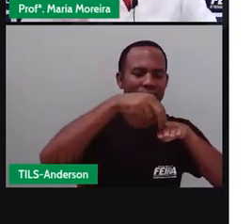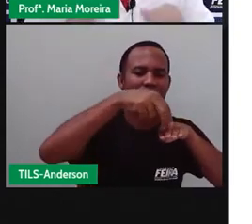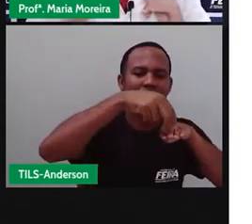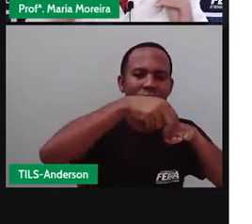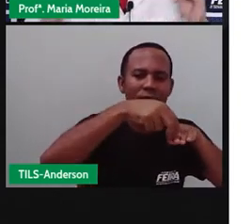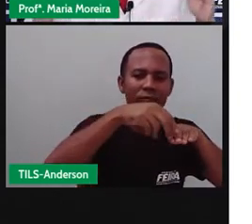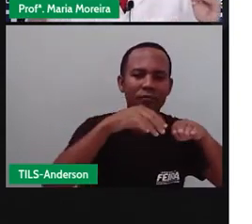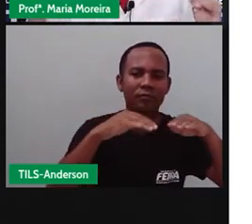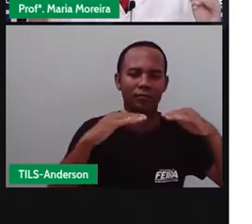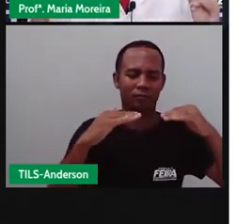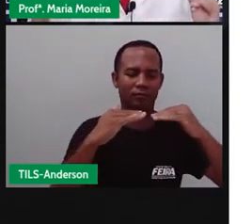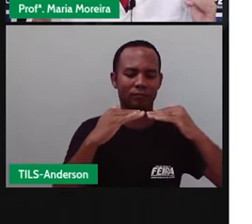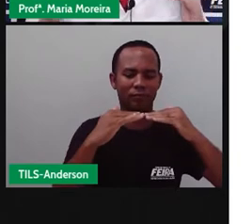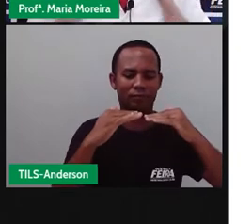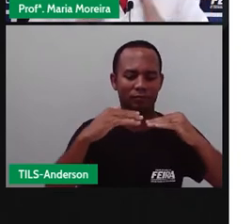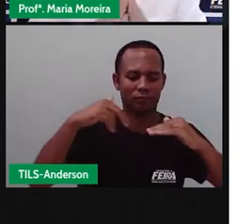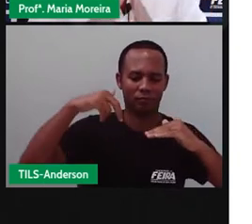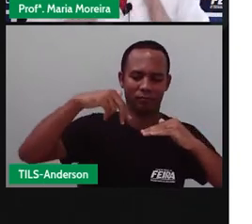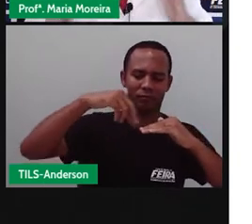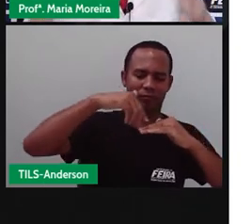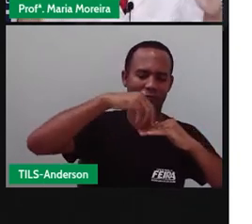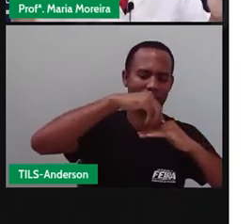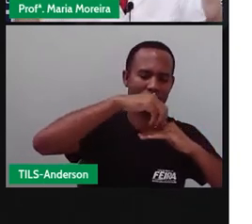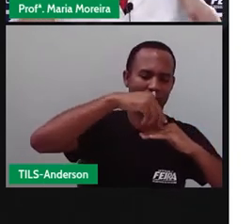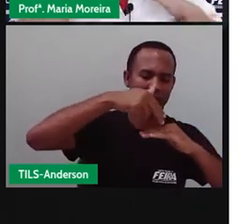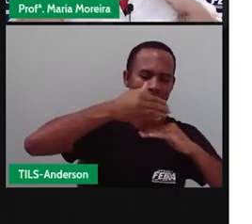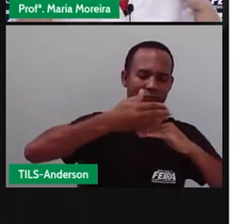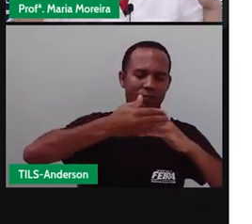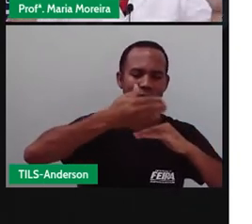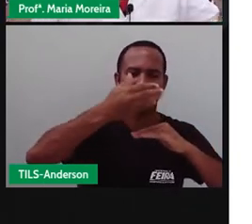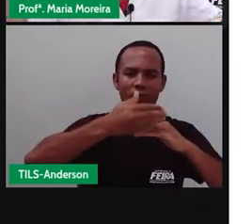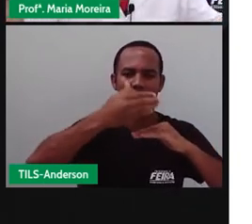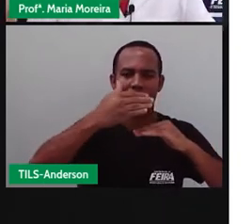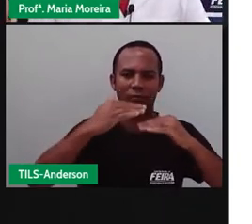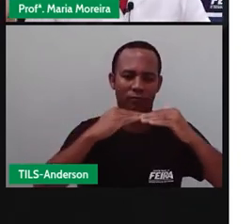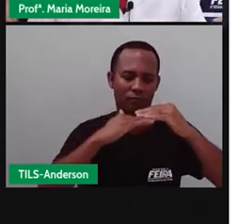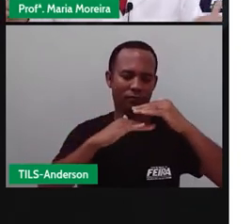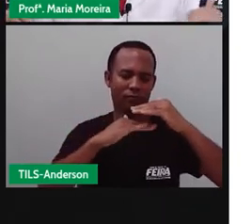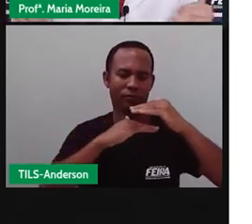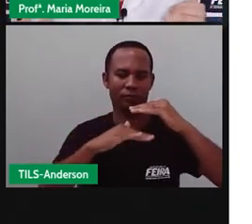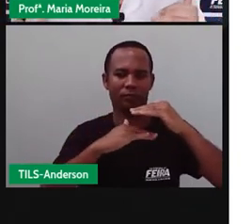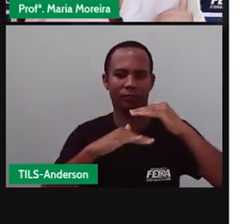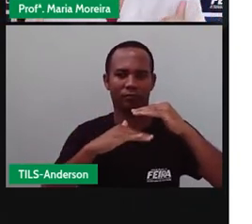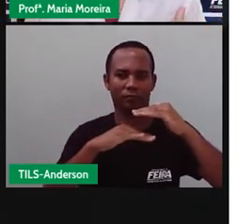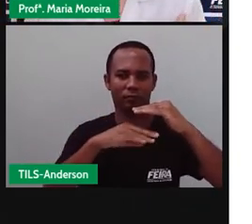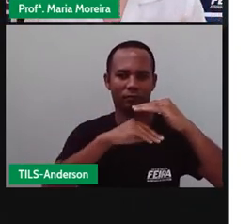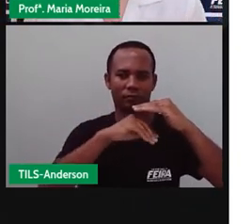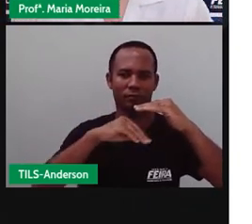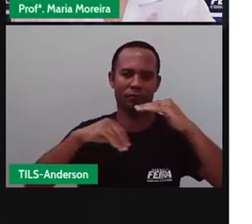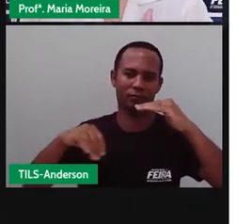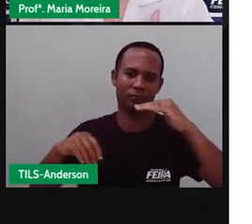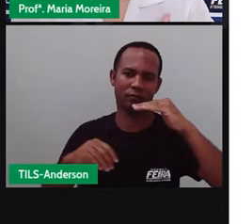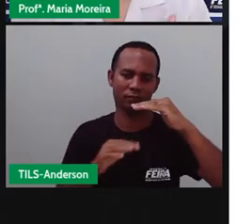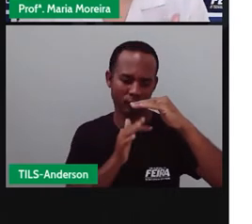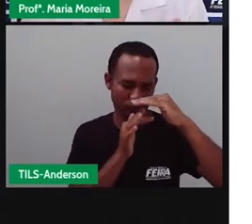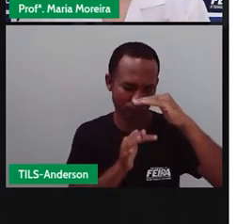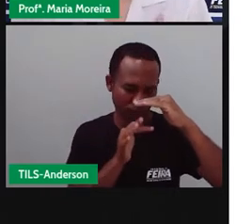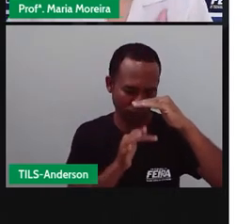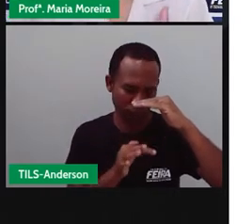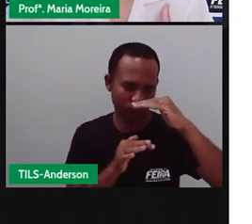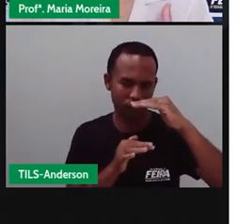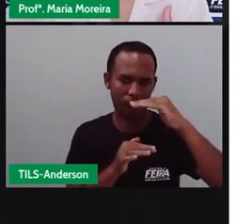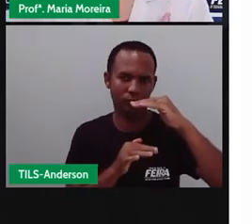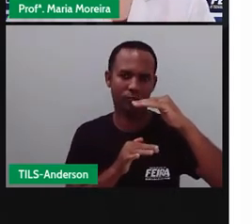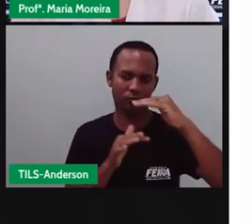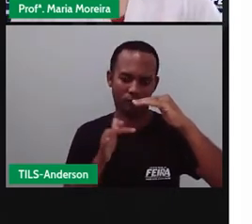É uma construção, né? E aí, geralmente, tem uma porta ou uma janela. E aí, você pode ter o quê? A parte de baixo,